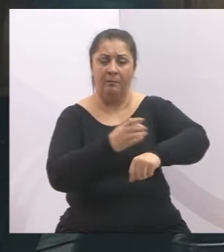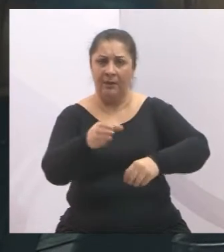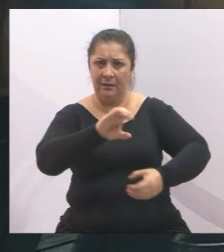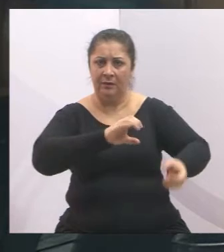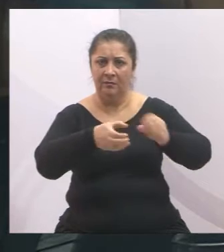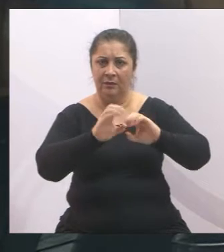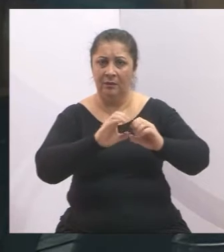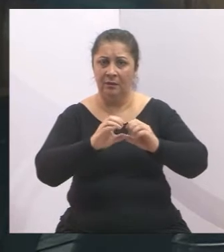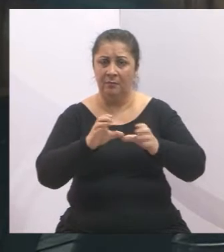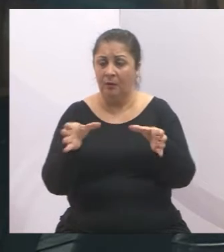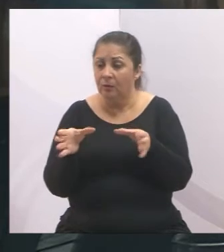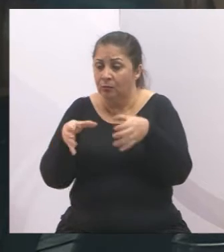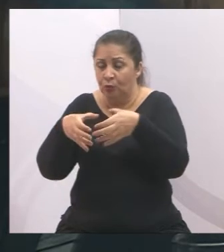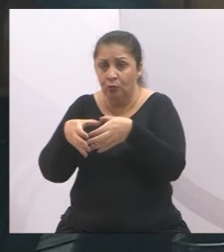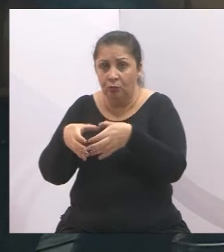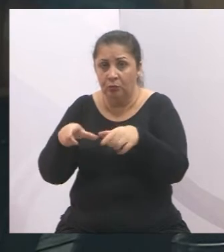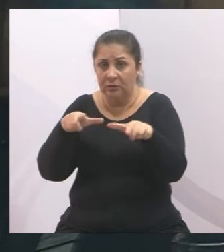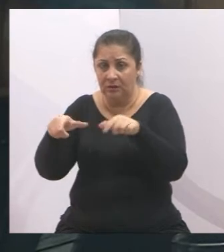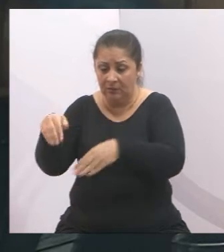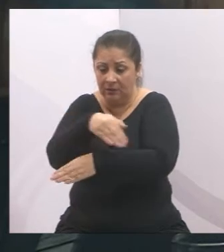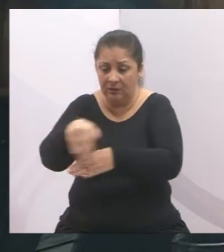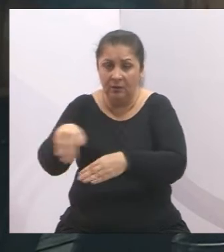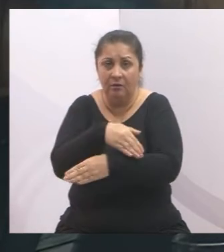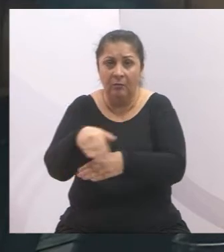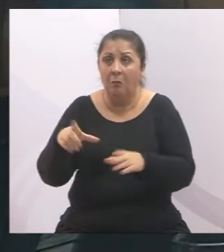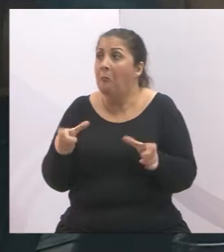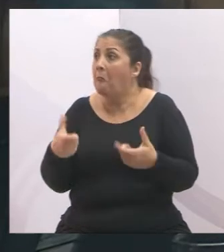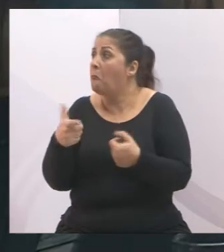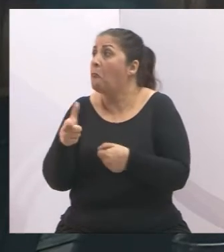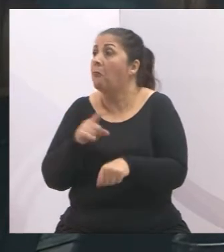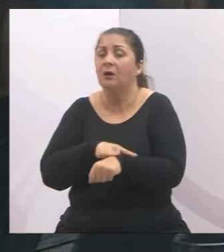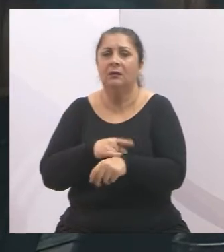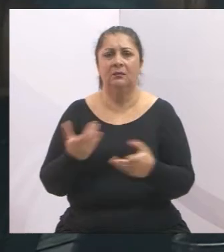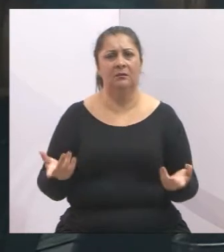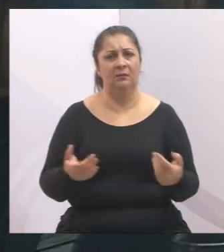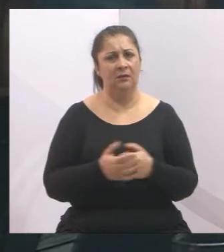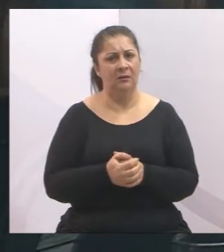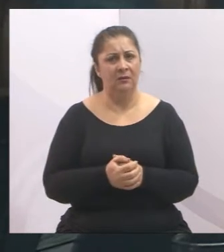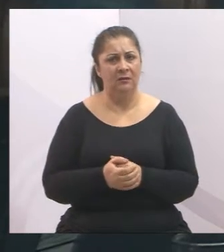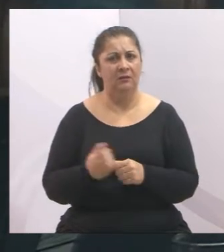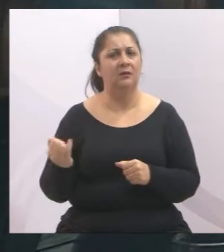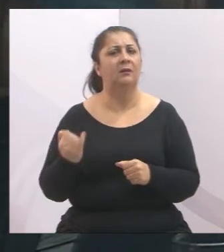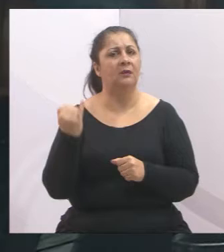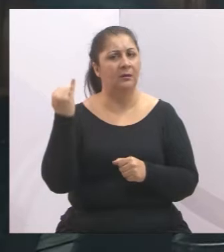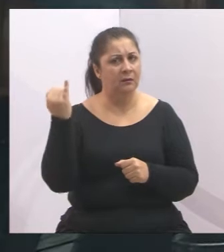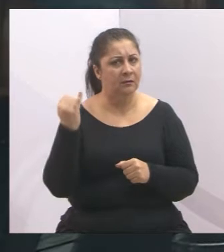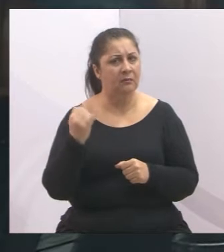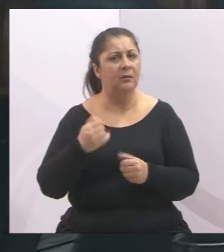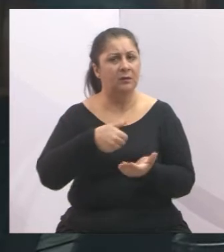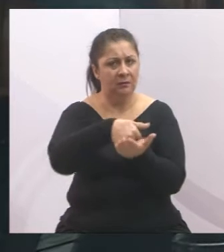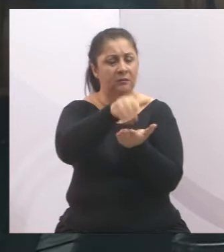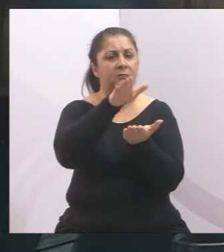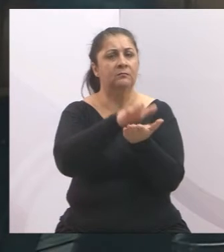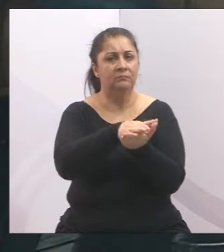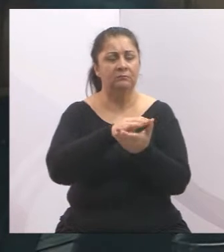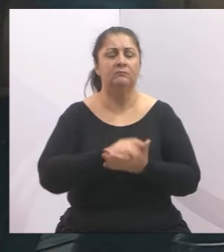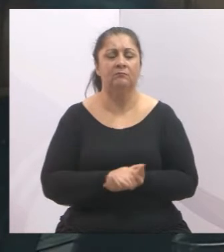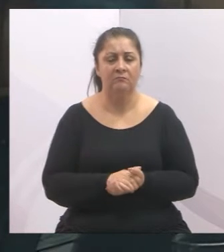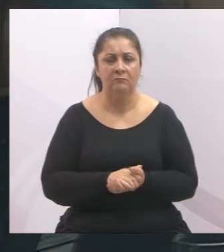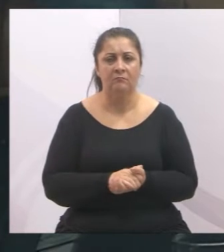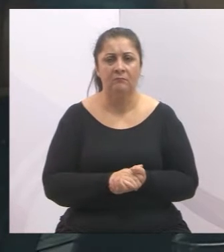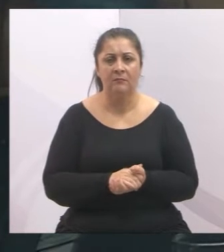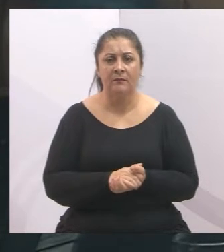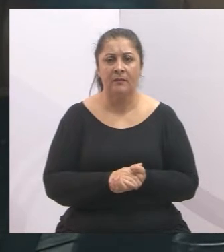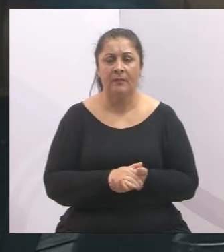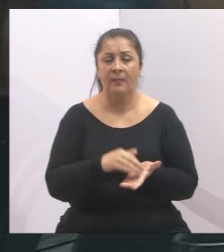das equipes de capina, então é importante que essas penalidades sejam aplicadas, a secretária me disse